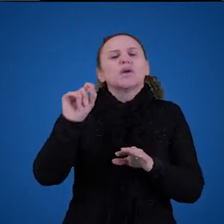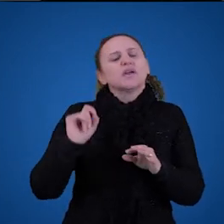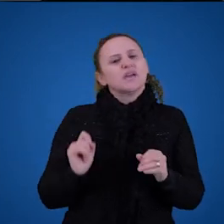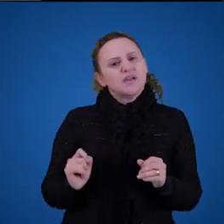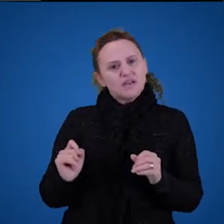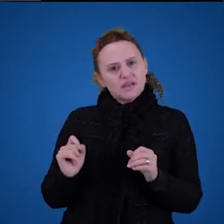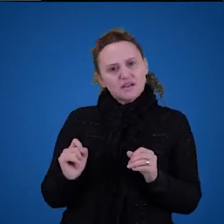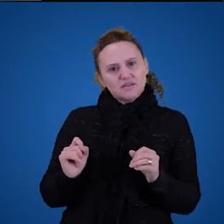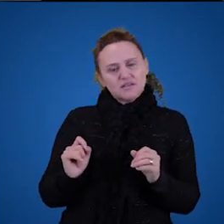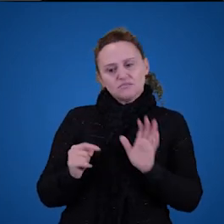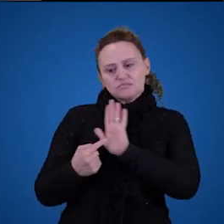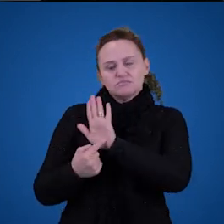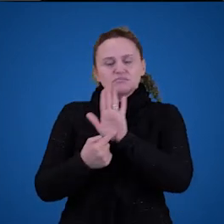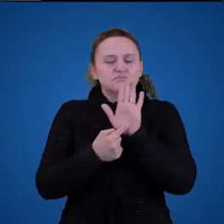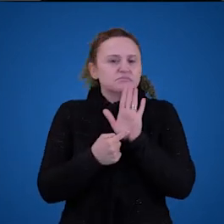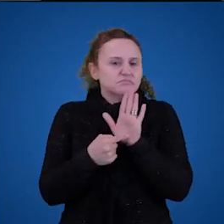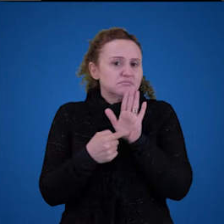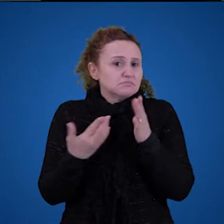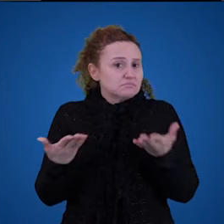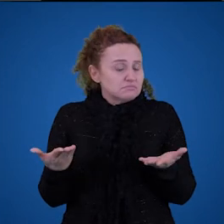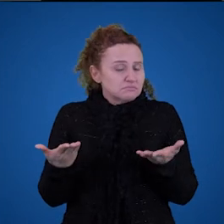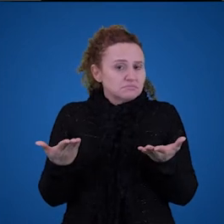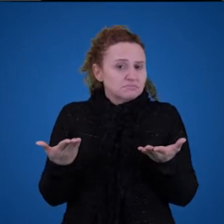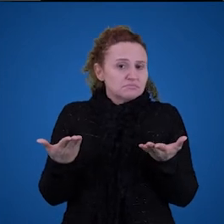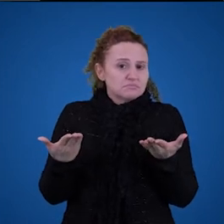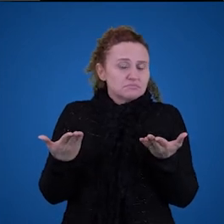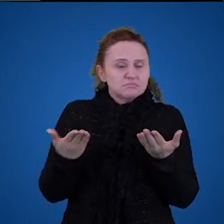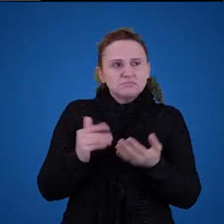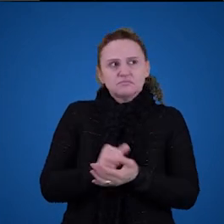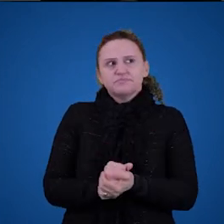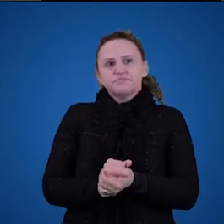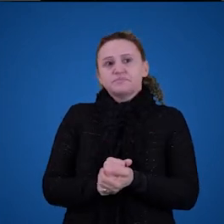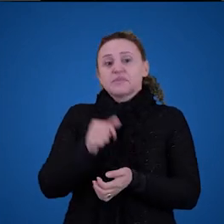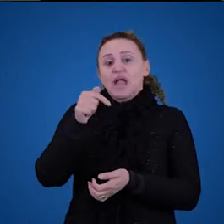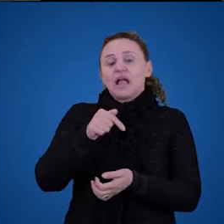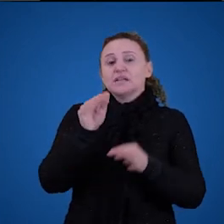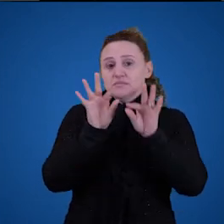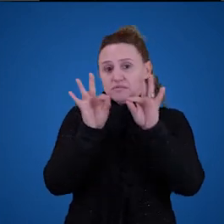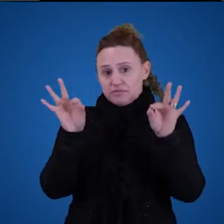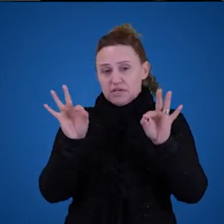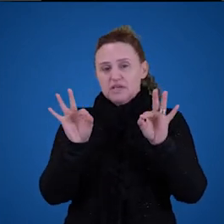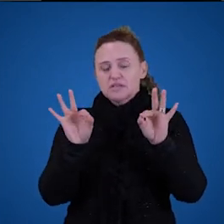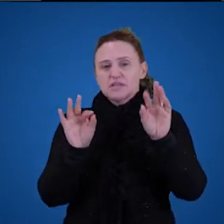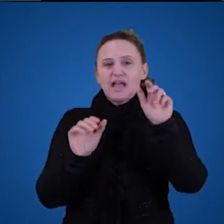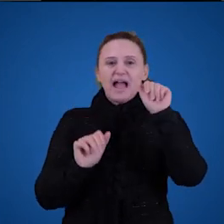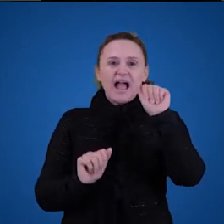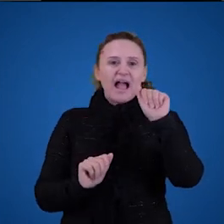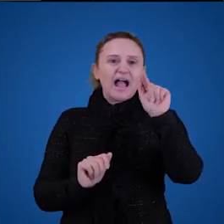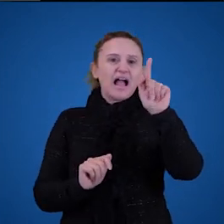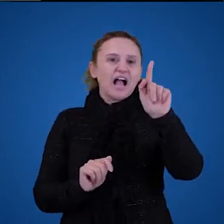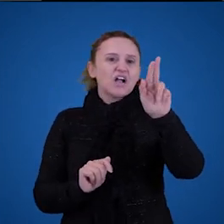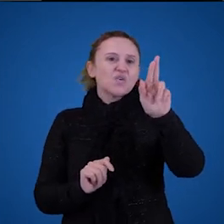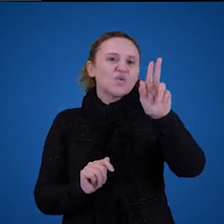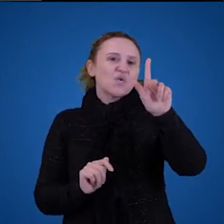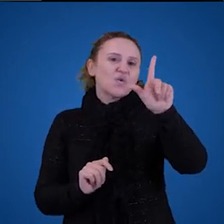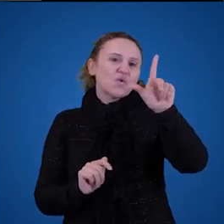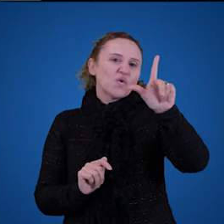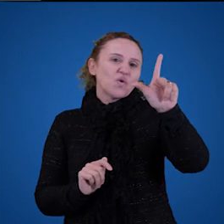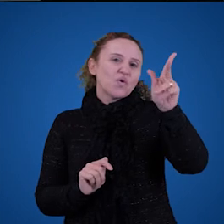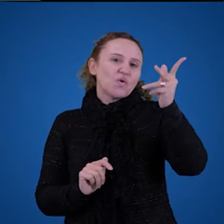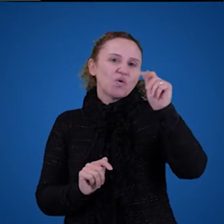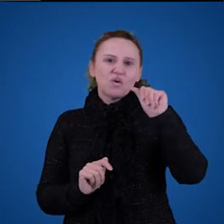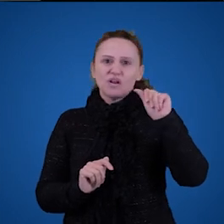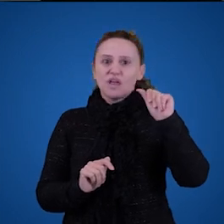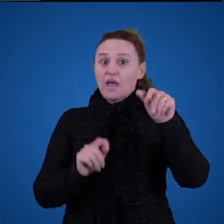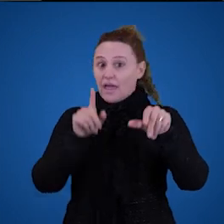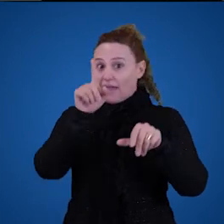planície, ou um país, ou algo do tipo? No caso, agulha é uma cidade. Mas vocês talvez não